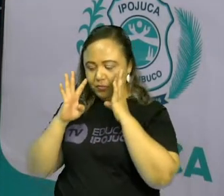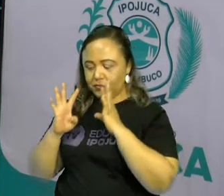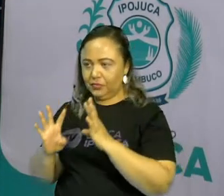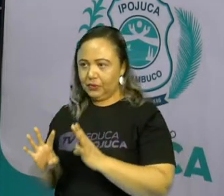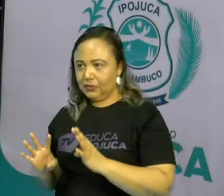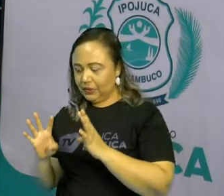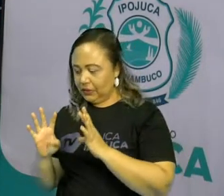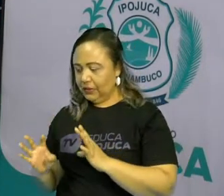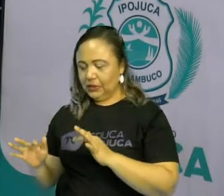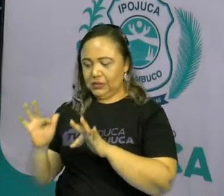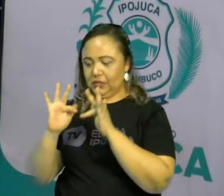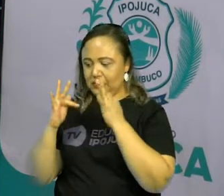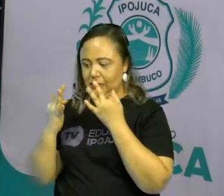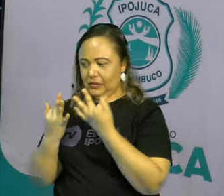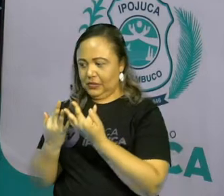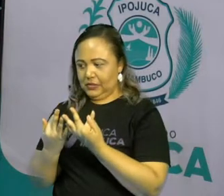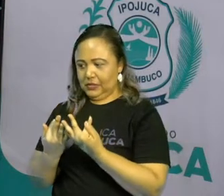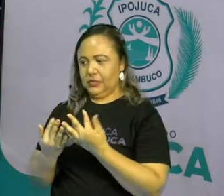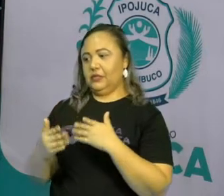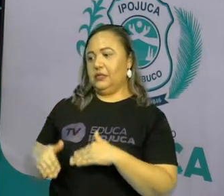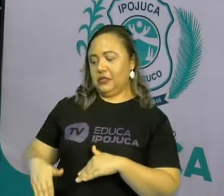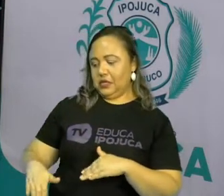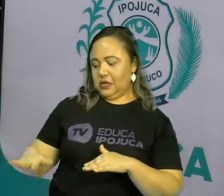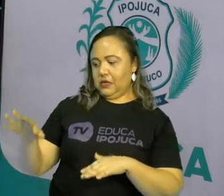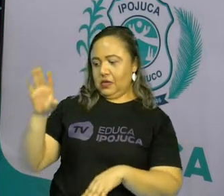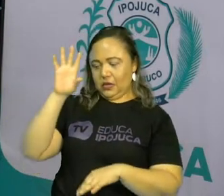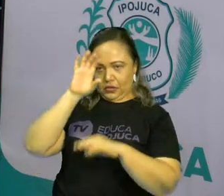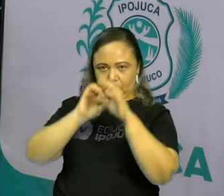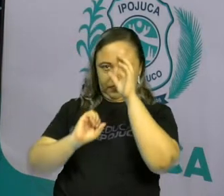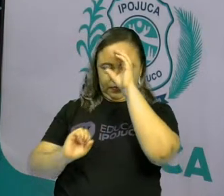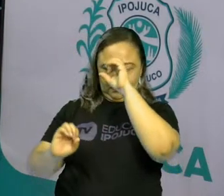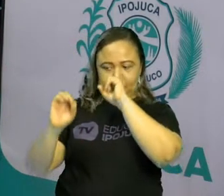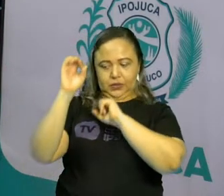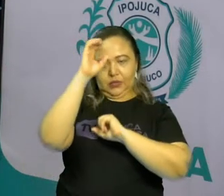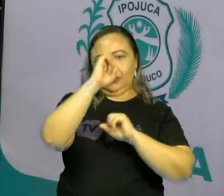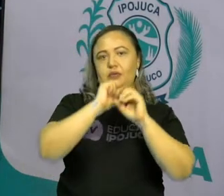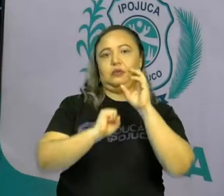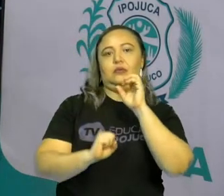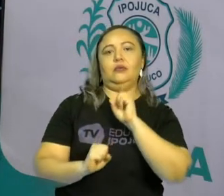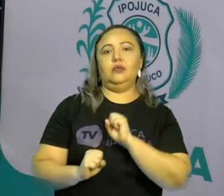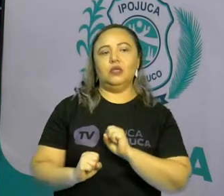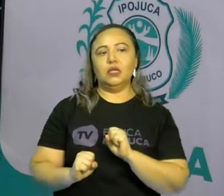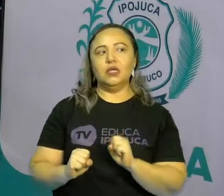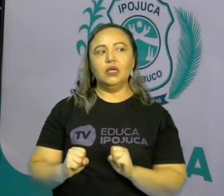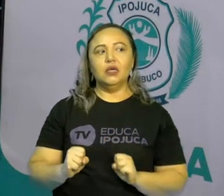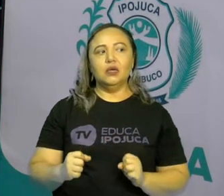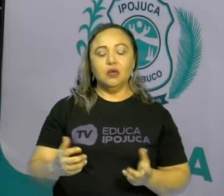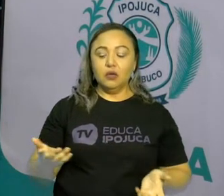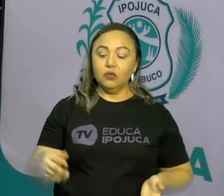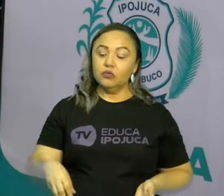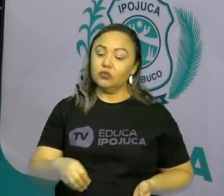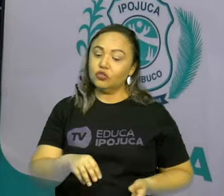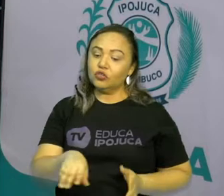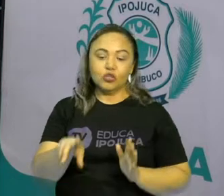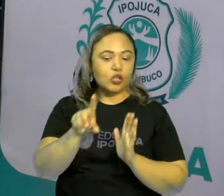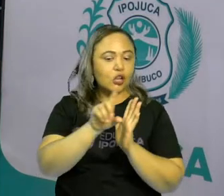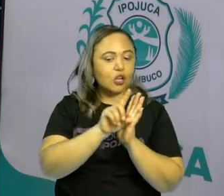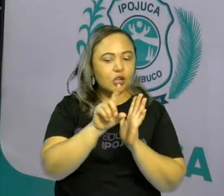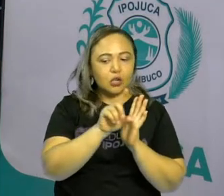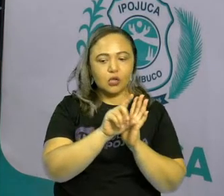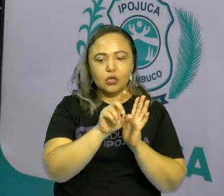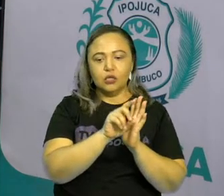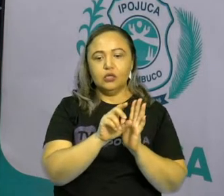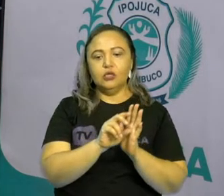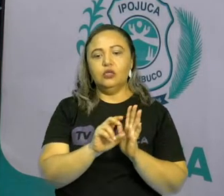desenvolvidos pela comunidade familiar, pela família. E esses valores são levados